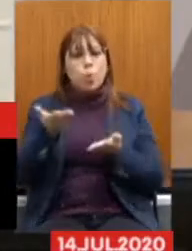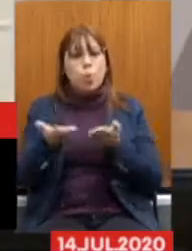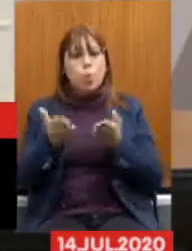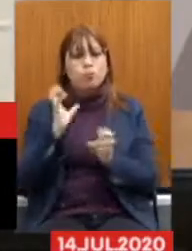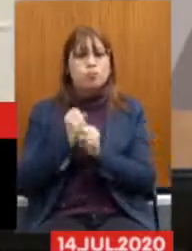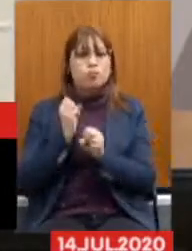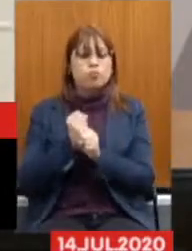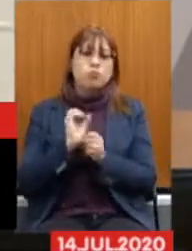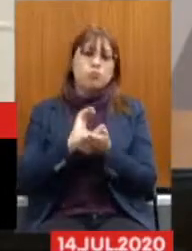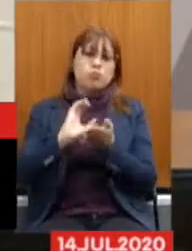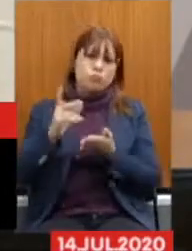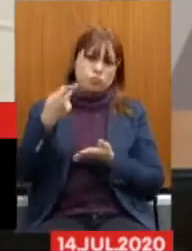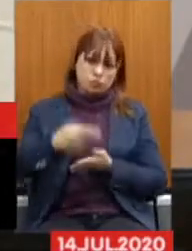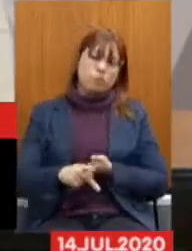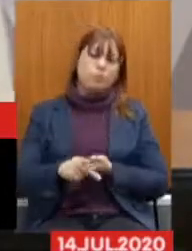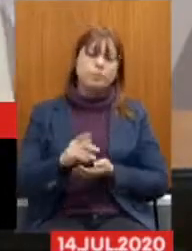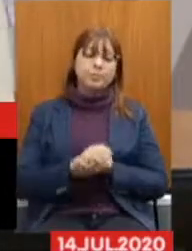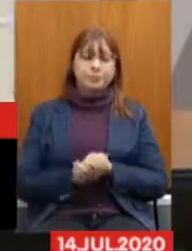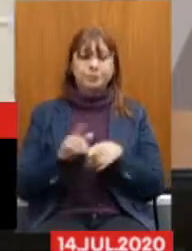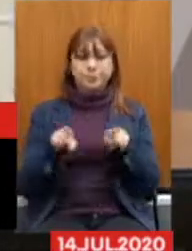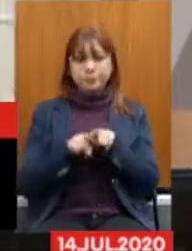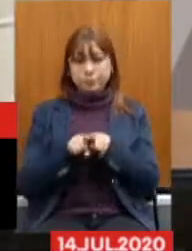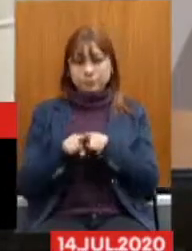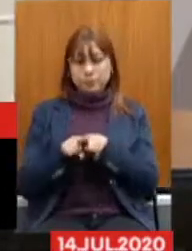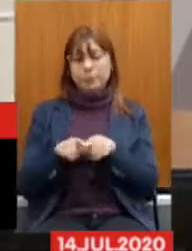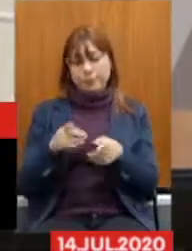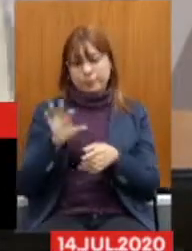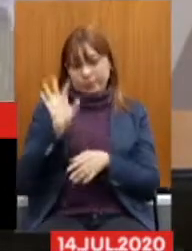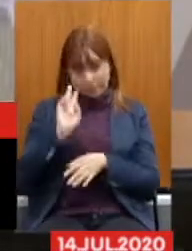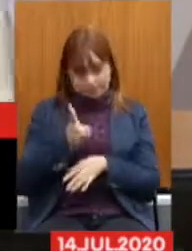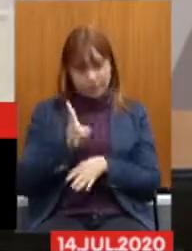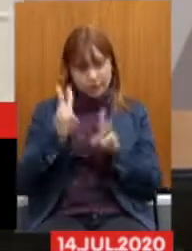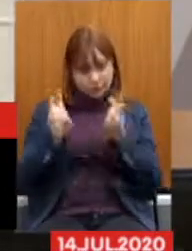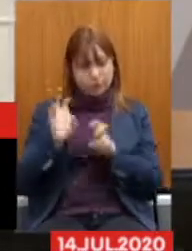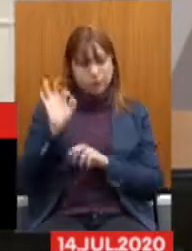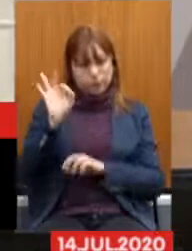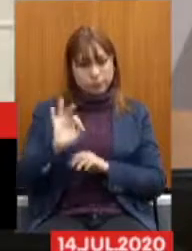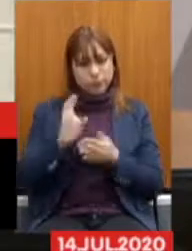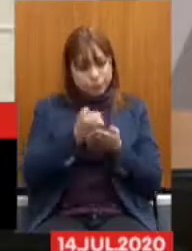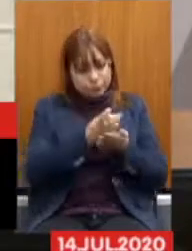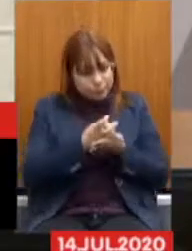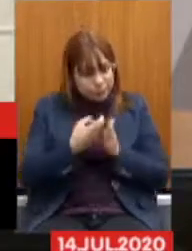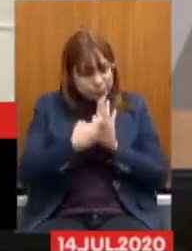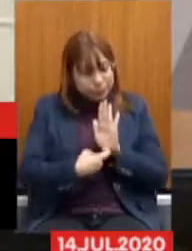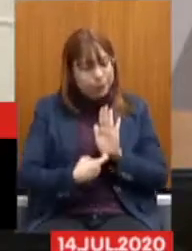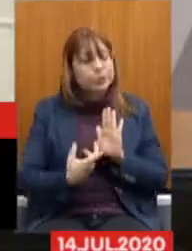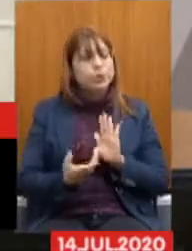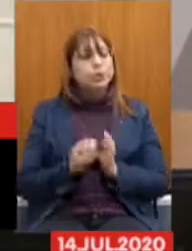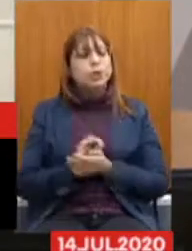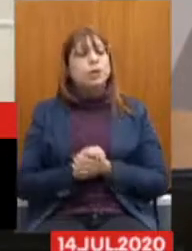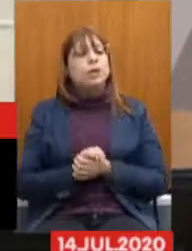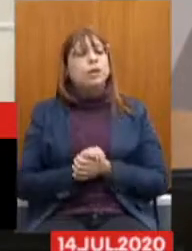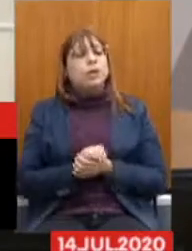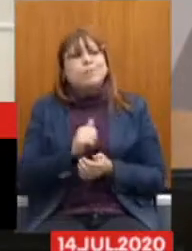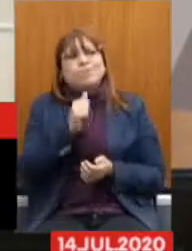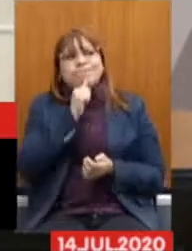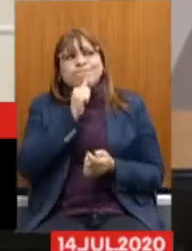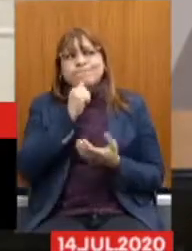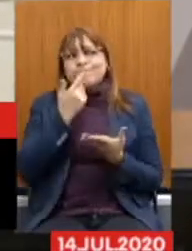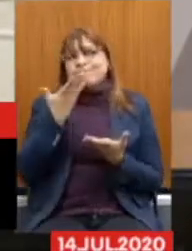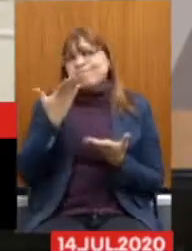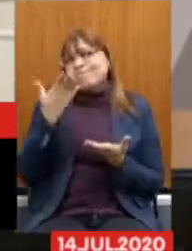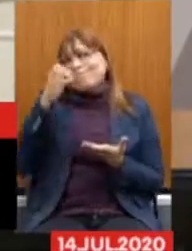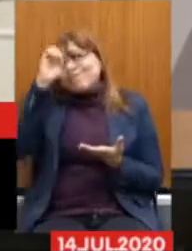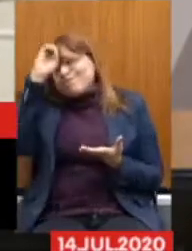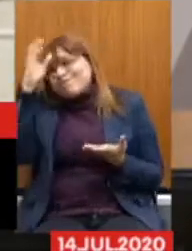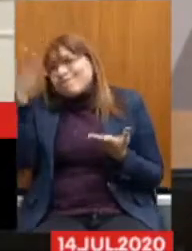Na questão Das alíquotas Ainda A gente A chegou Num número Que fosse Bom Para todos